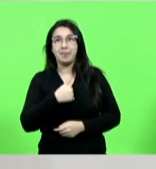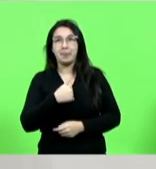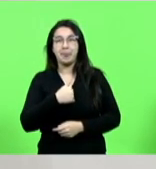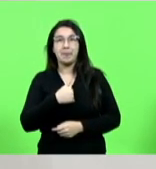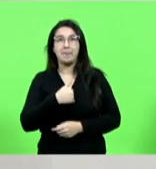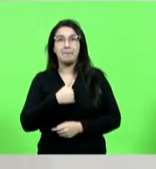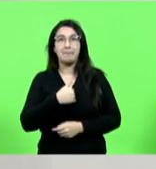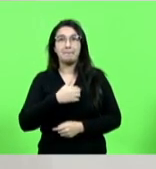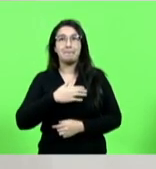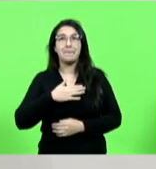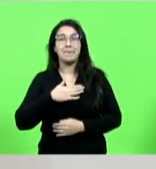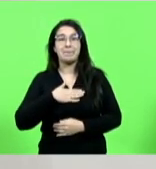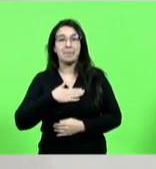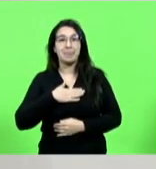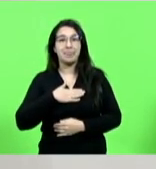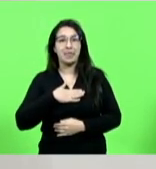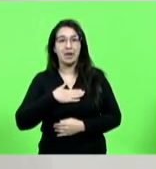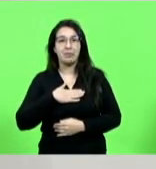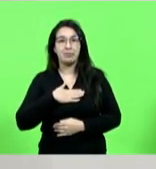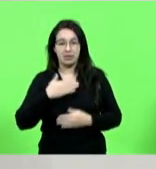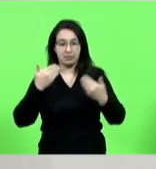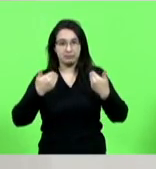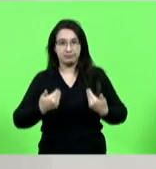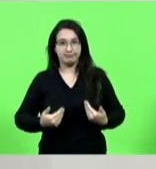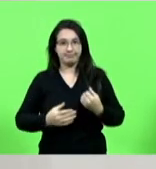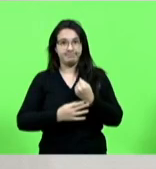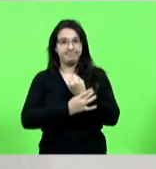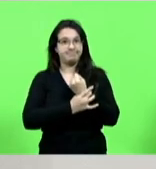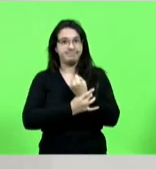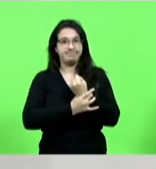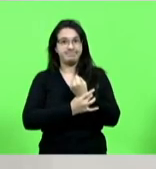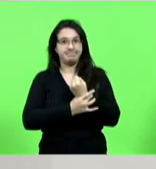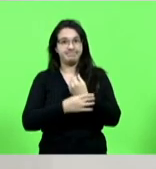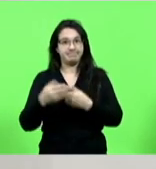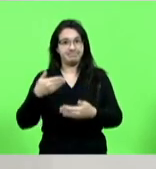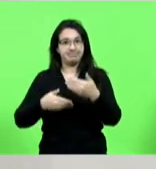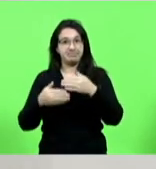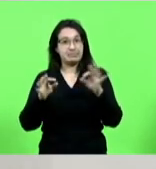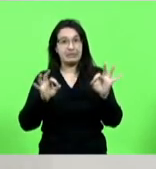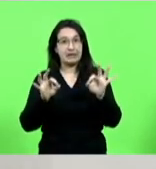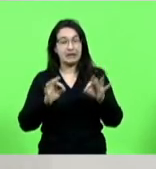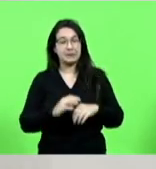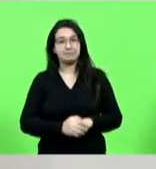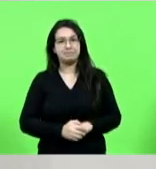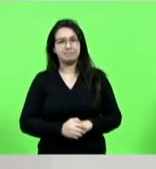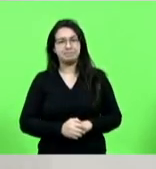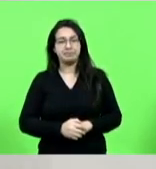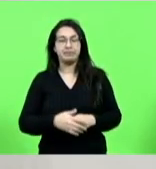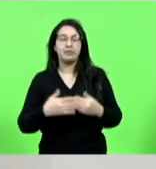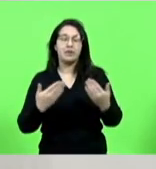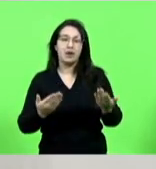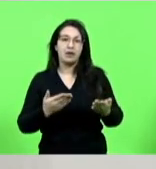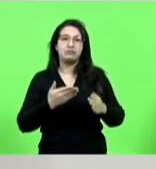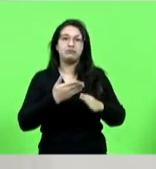a minha integridade física. E daí a gente recorre a